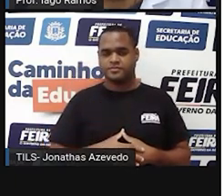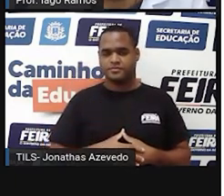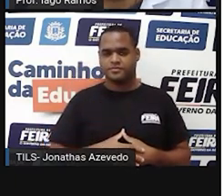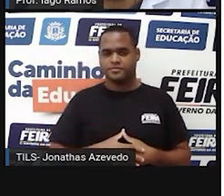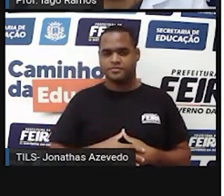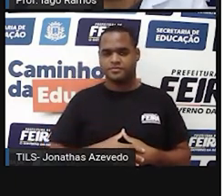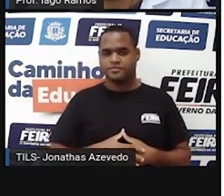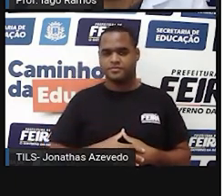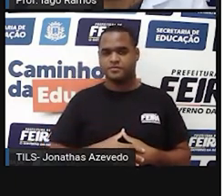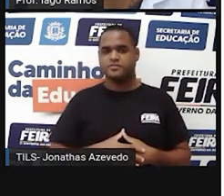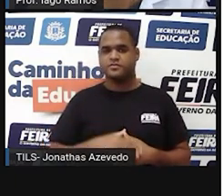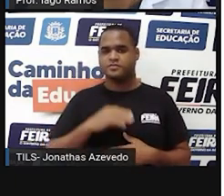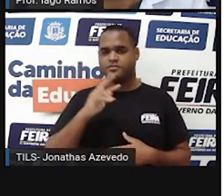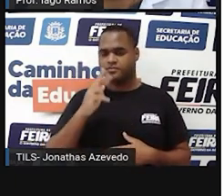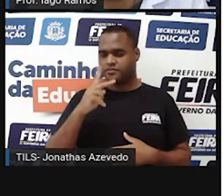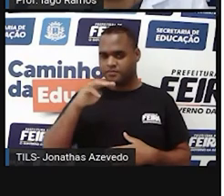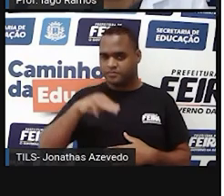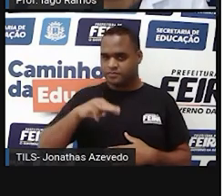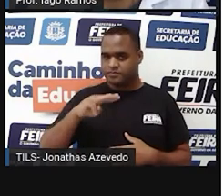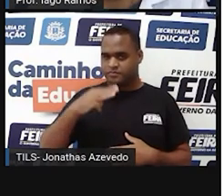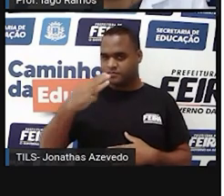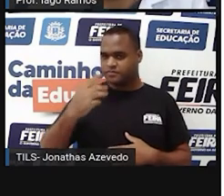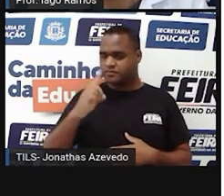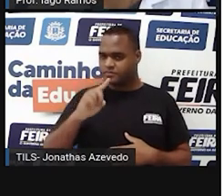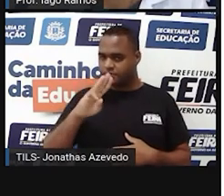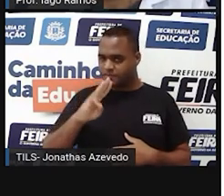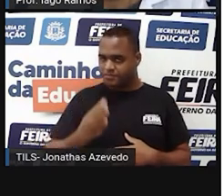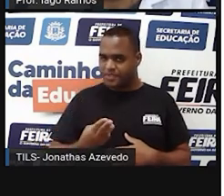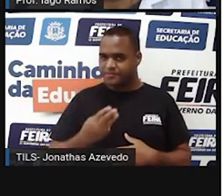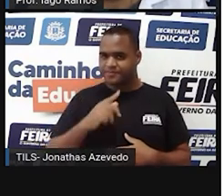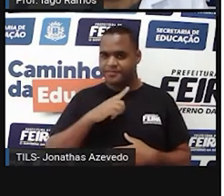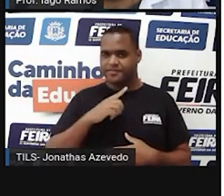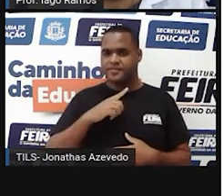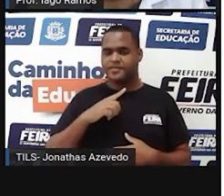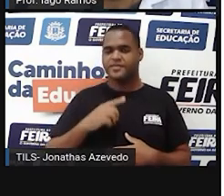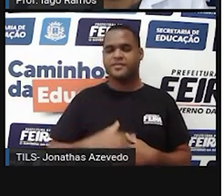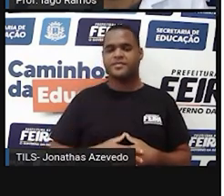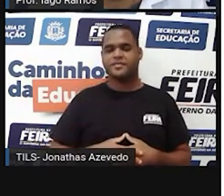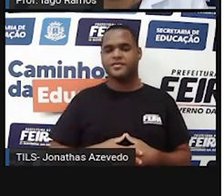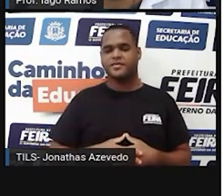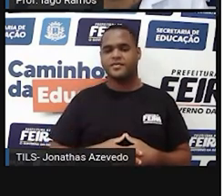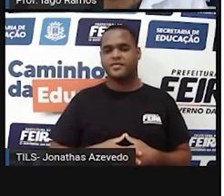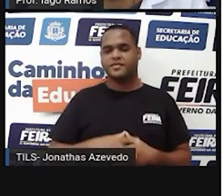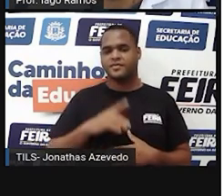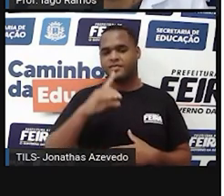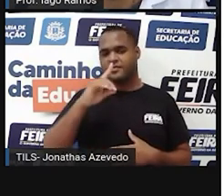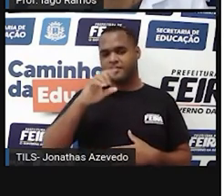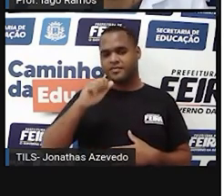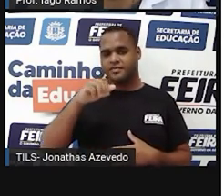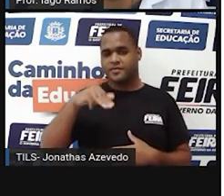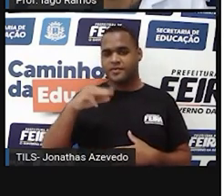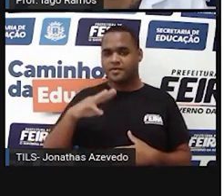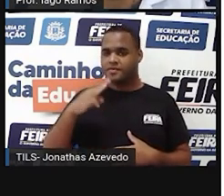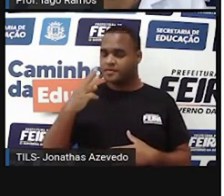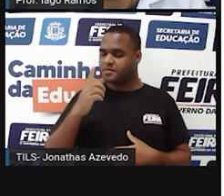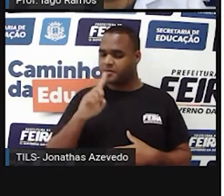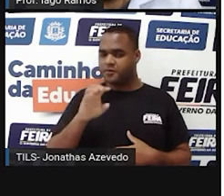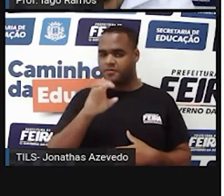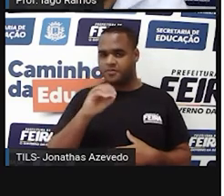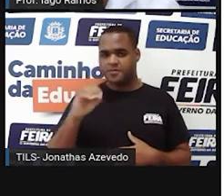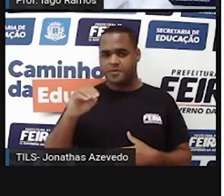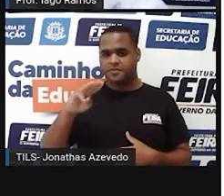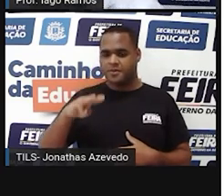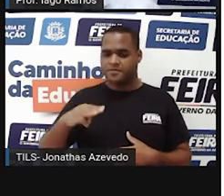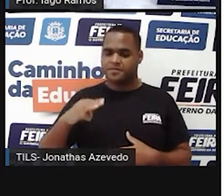equitômetro cúbico vale um milhão de metros cúbicos. Um decâmetro cúbico vale mil metros